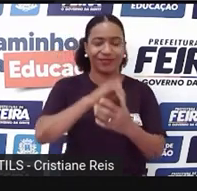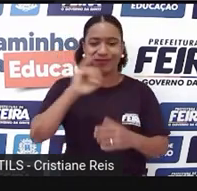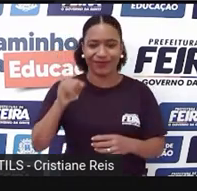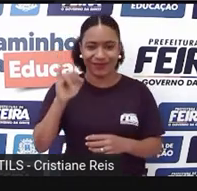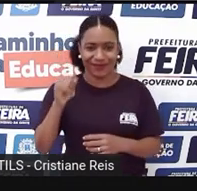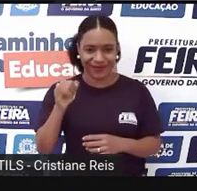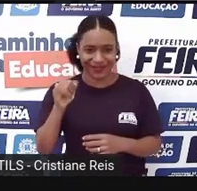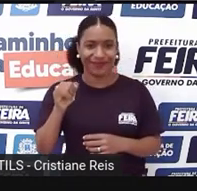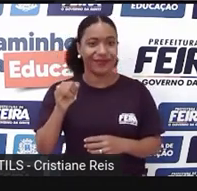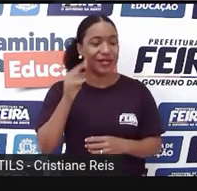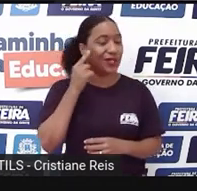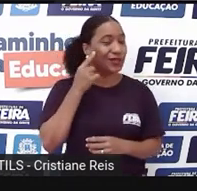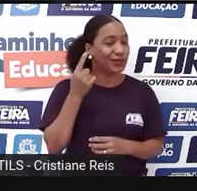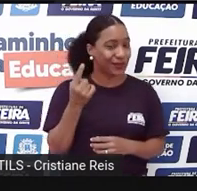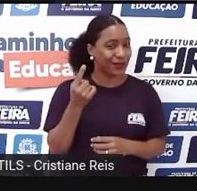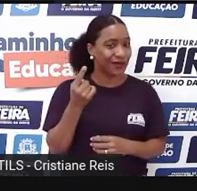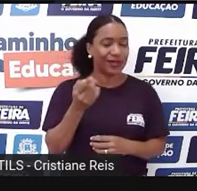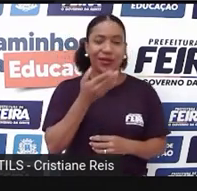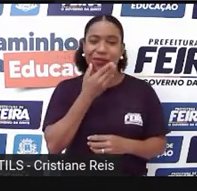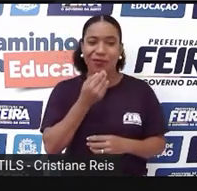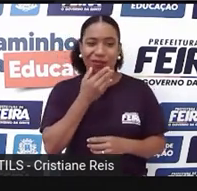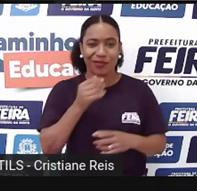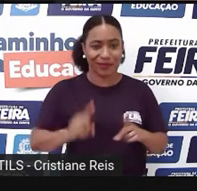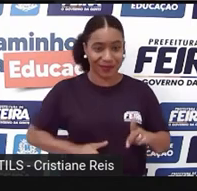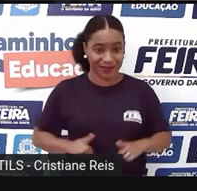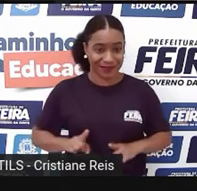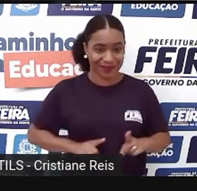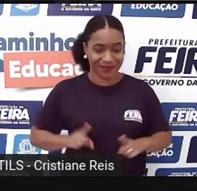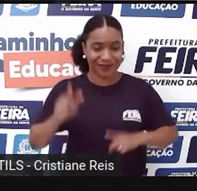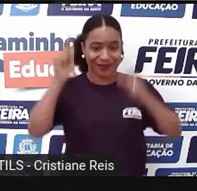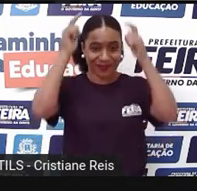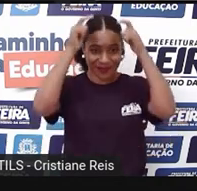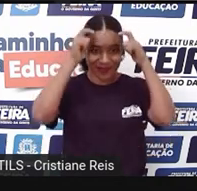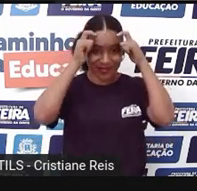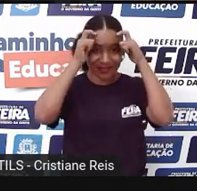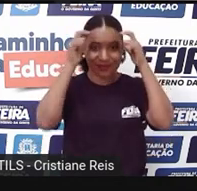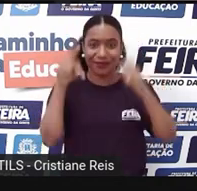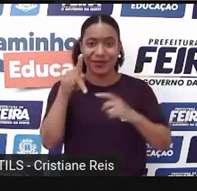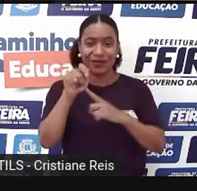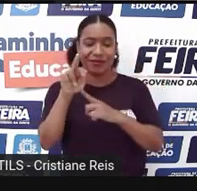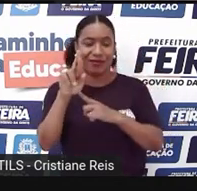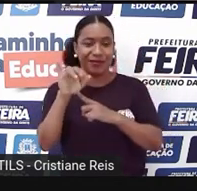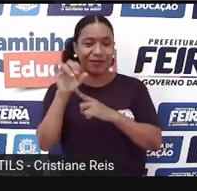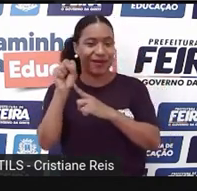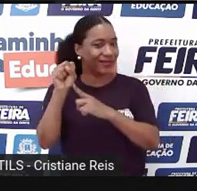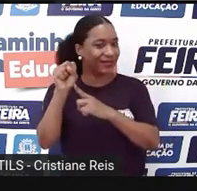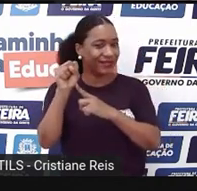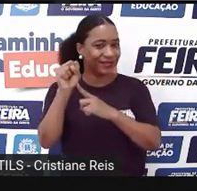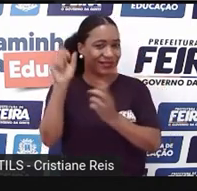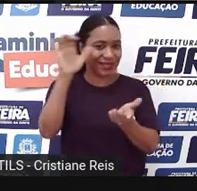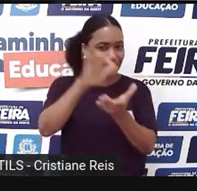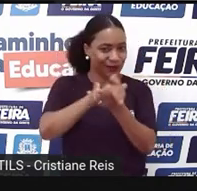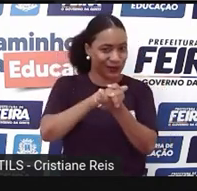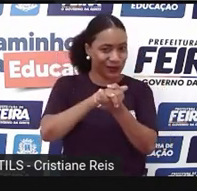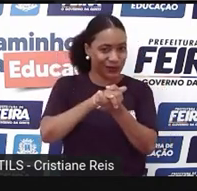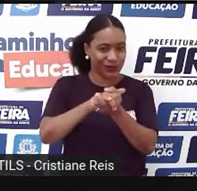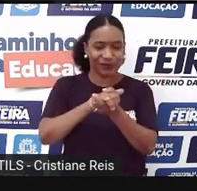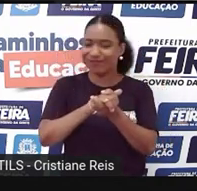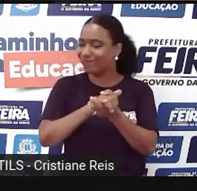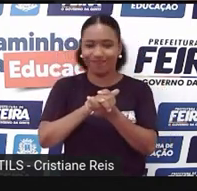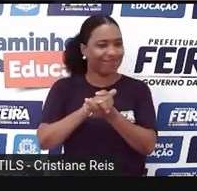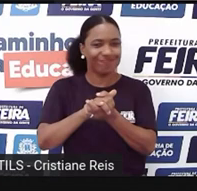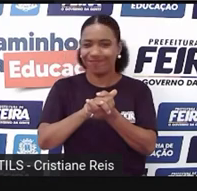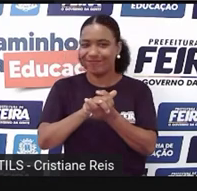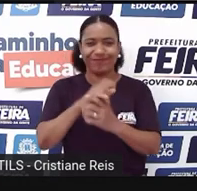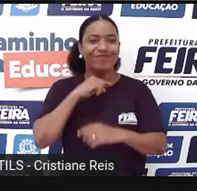que não houve casamento Com o príncipe Pérez Na verdade Porque no final Tanto Romeu É o quanto Julieta